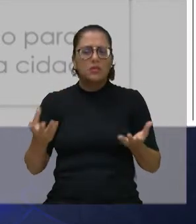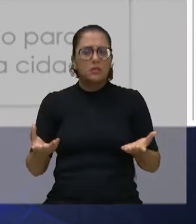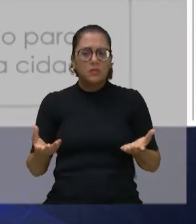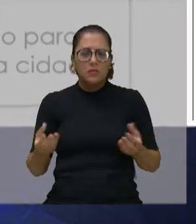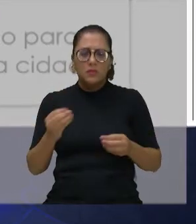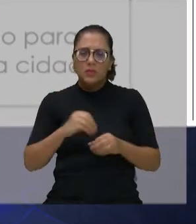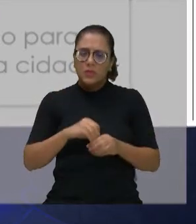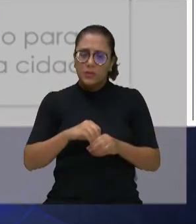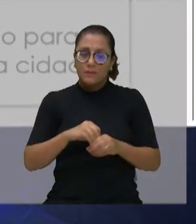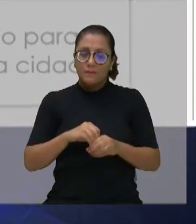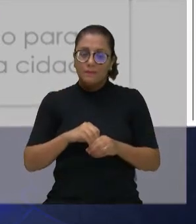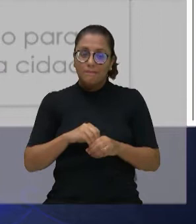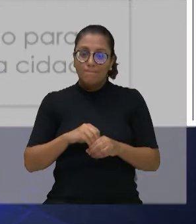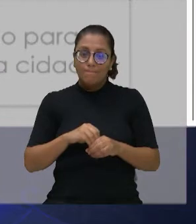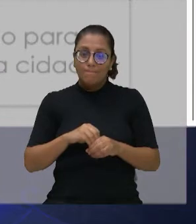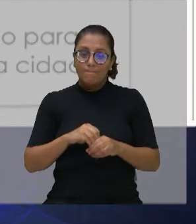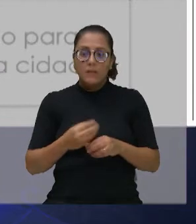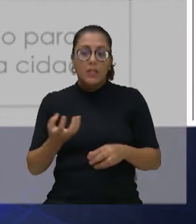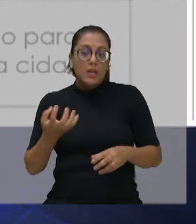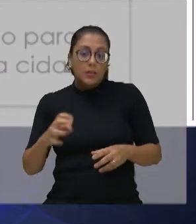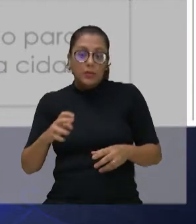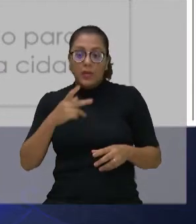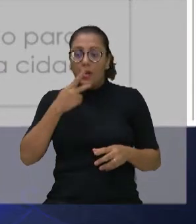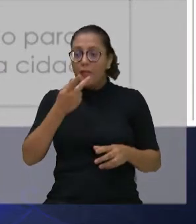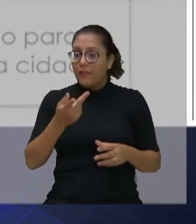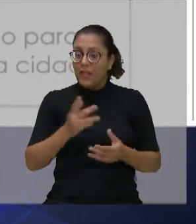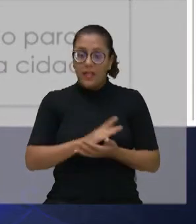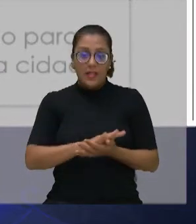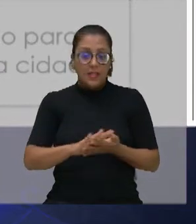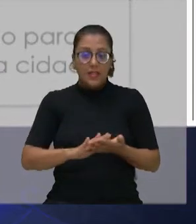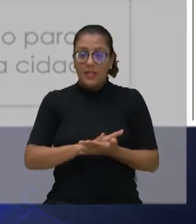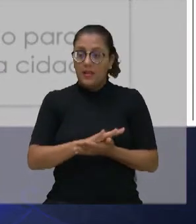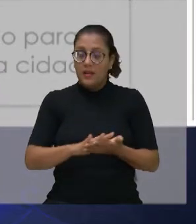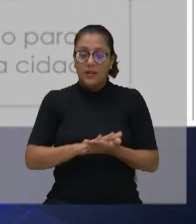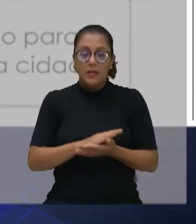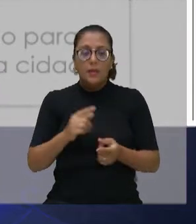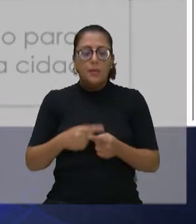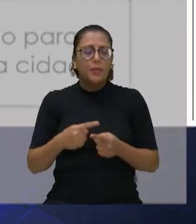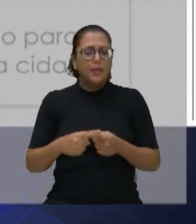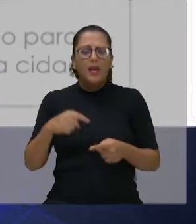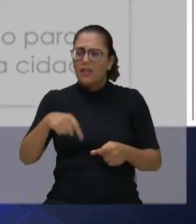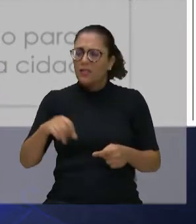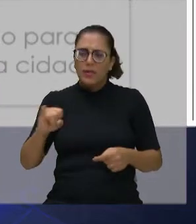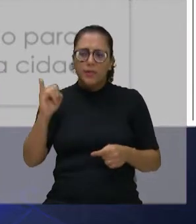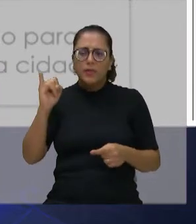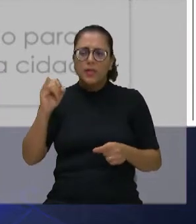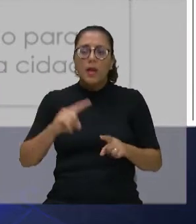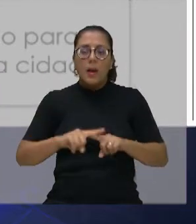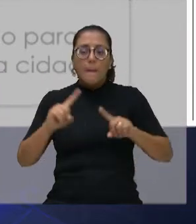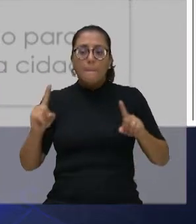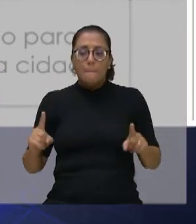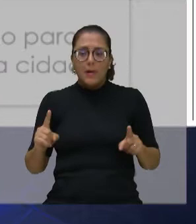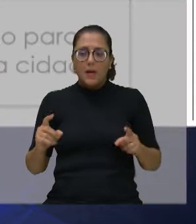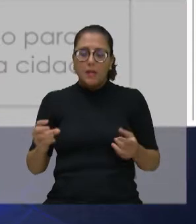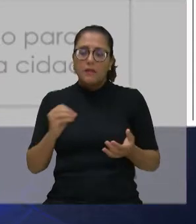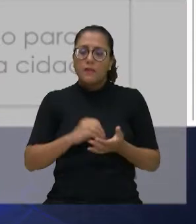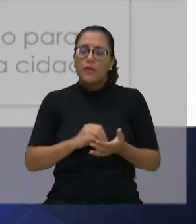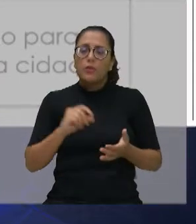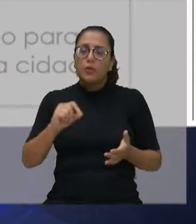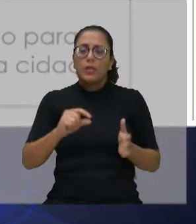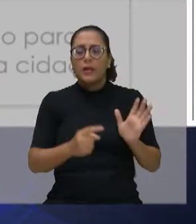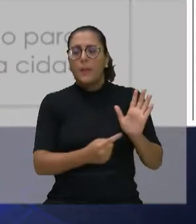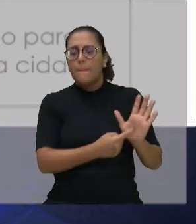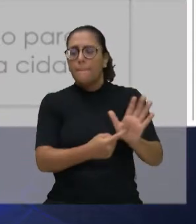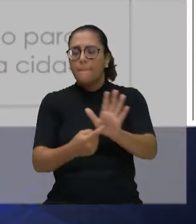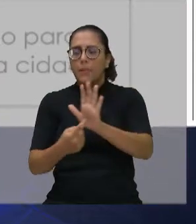Não quero discutir aqui o mérito, porque não é essa discussão, mas eu acho que a falta de transparência,